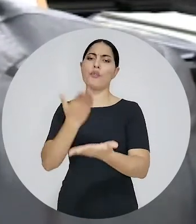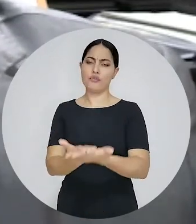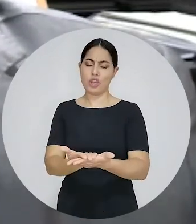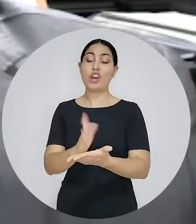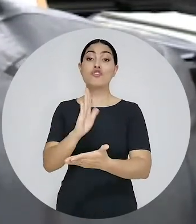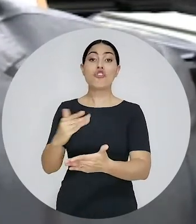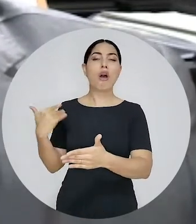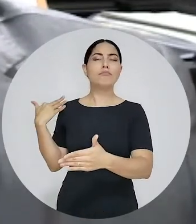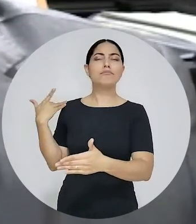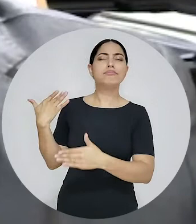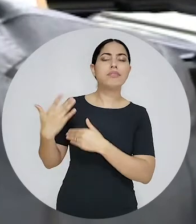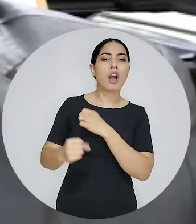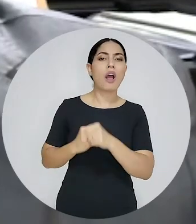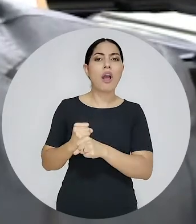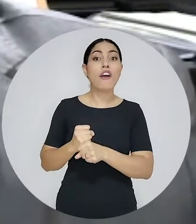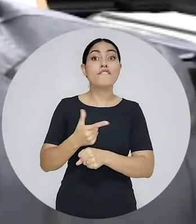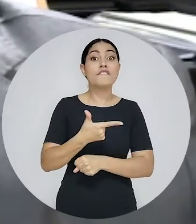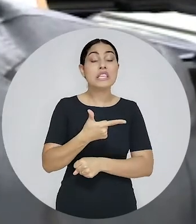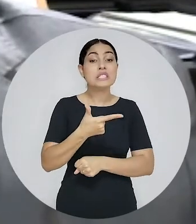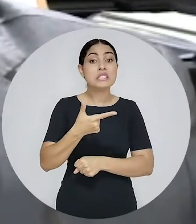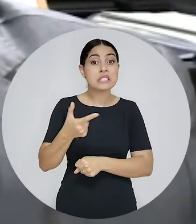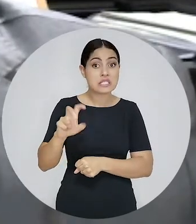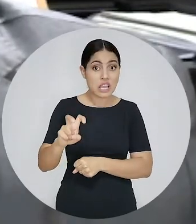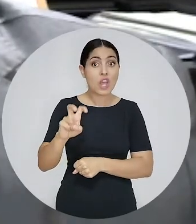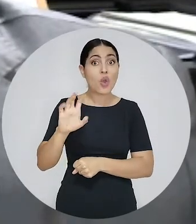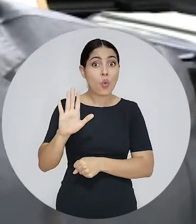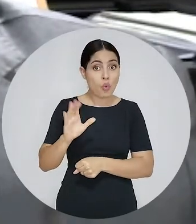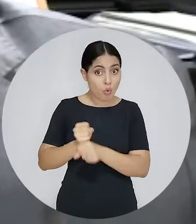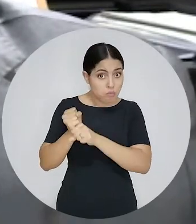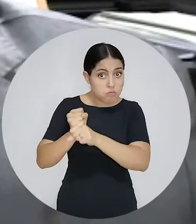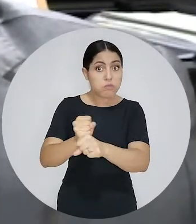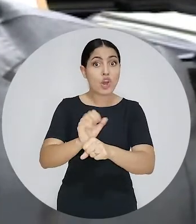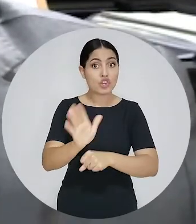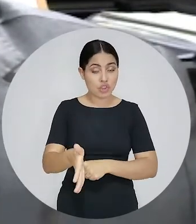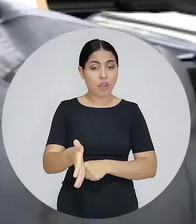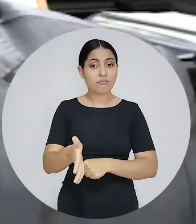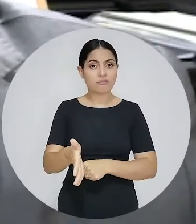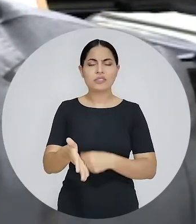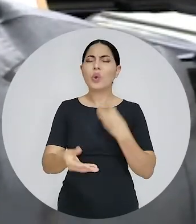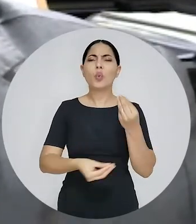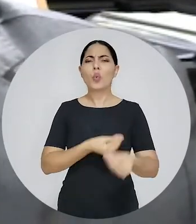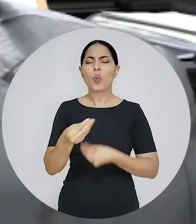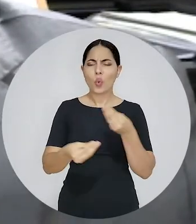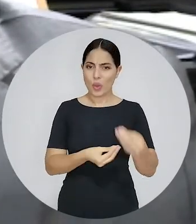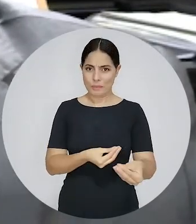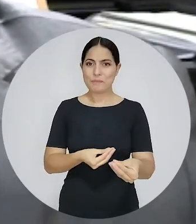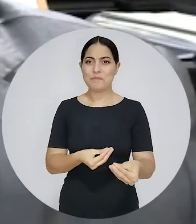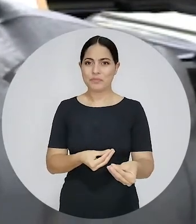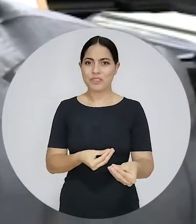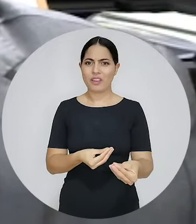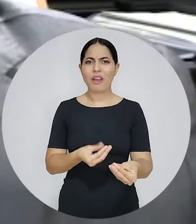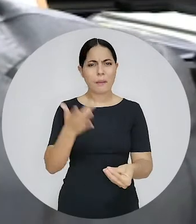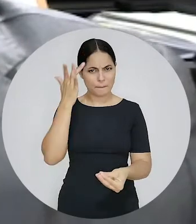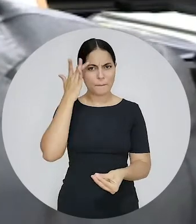Nesses 25 anos de implementação, não foi uma implementação de imediato, mas foi um aperfeiçoamento,